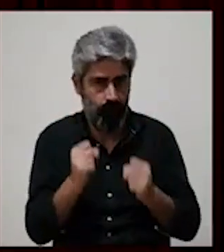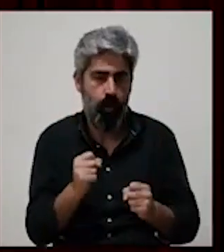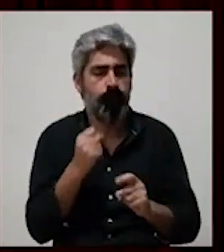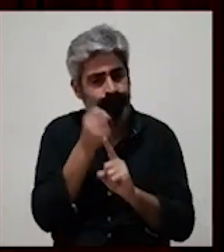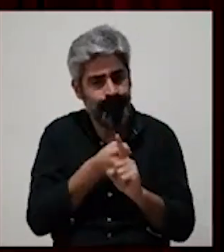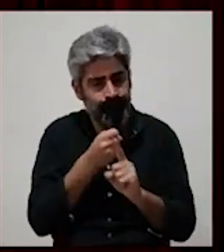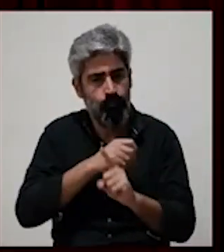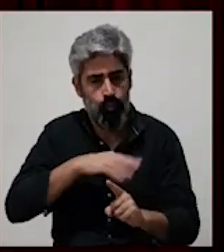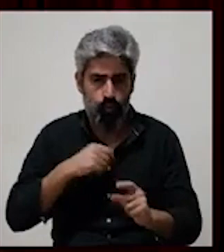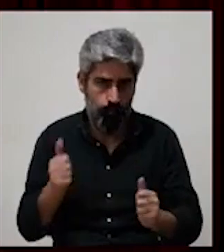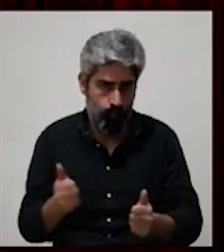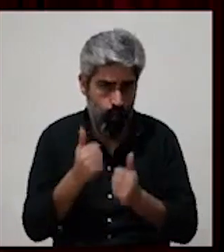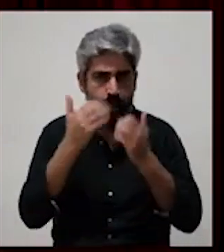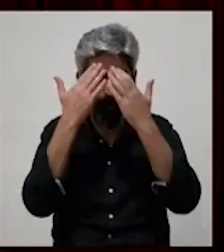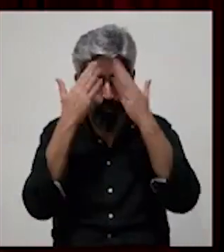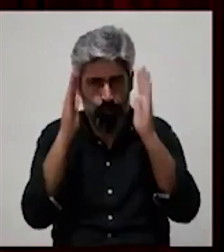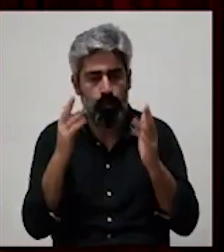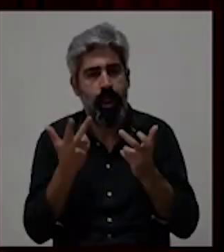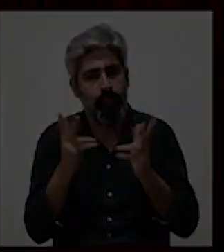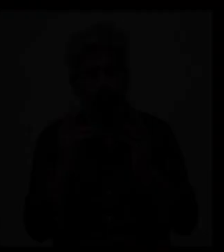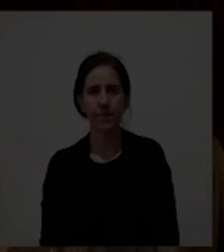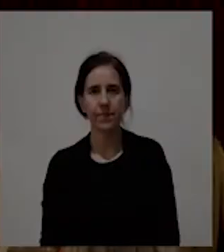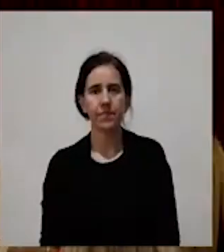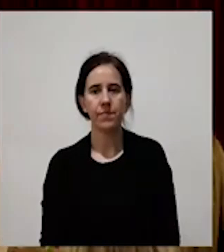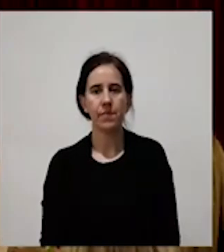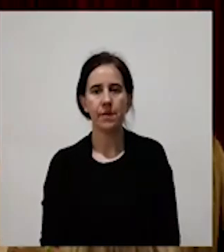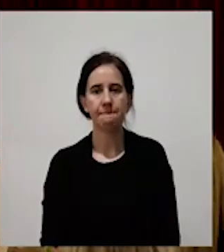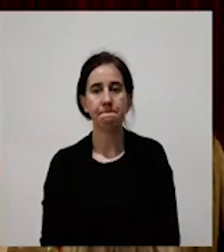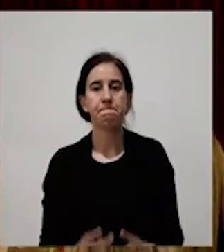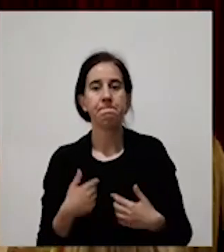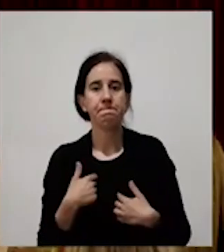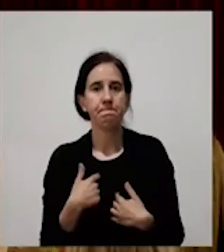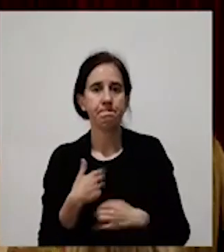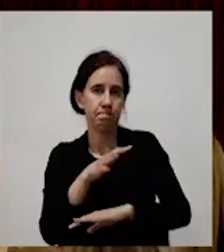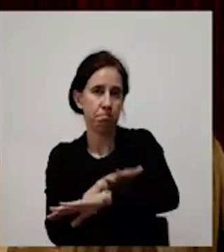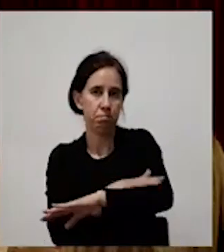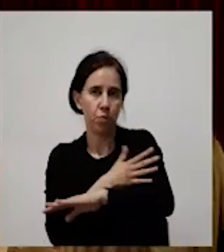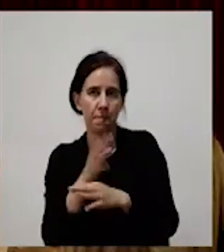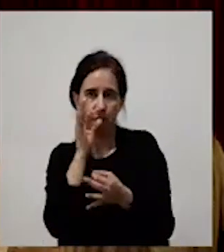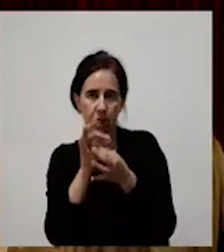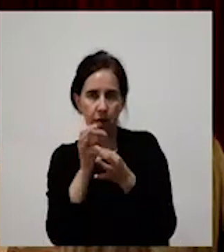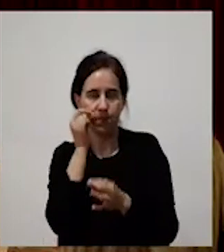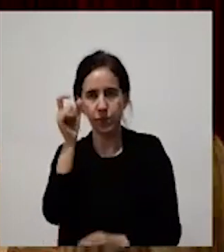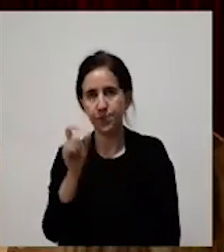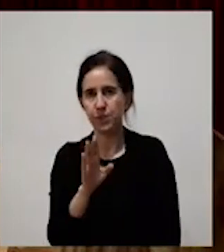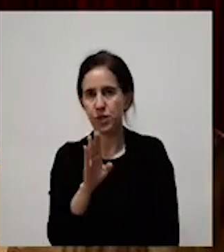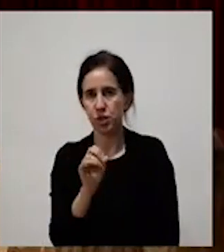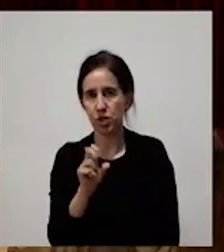melhor, pela democracia e pela liberdade. Trago-vos um breve poema de Jorge de Sena.